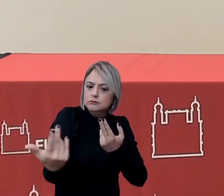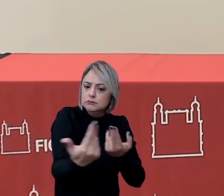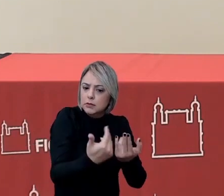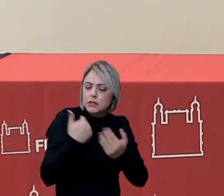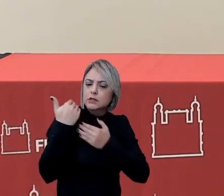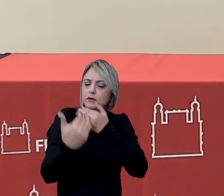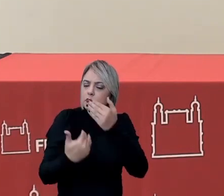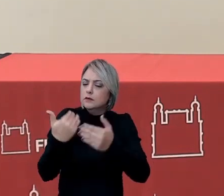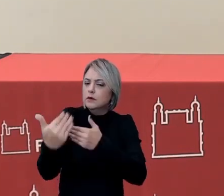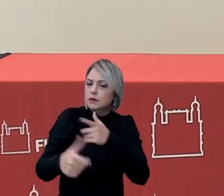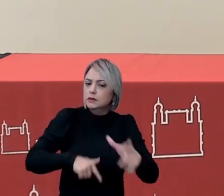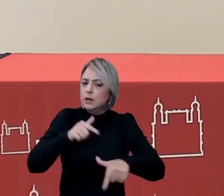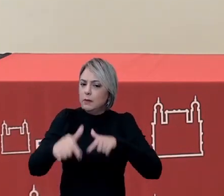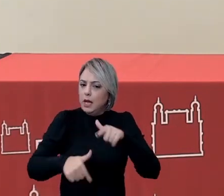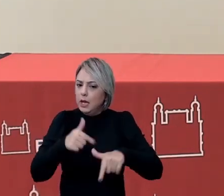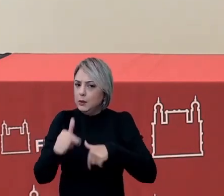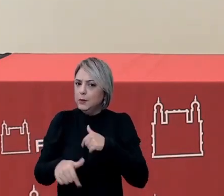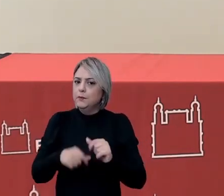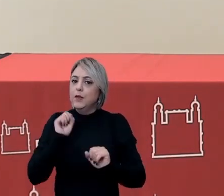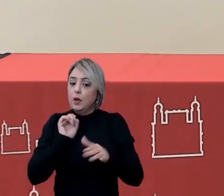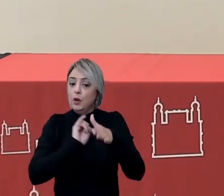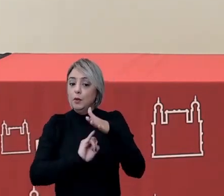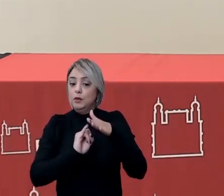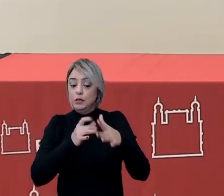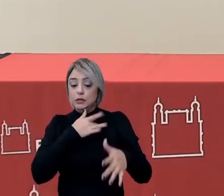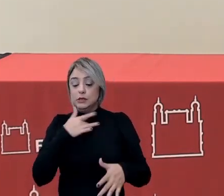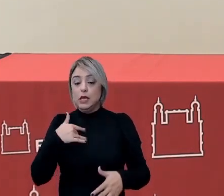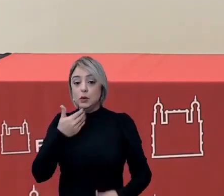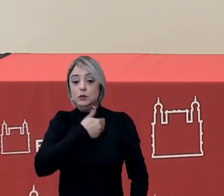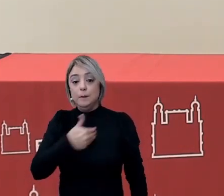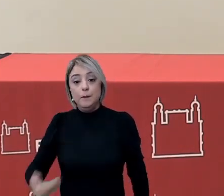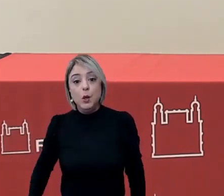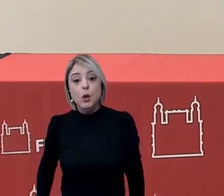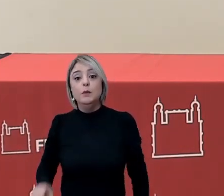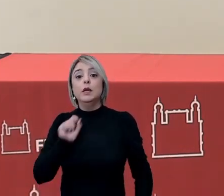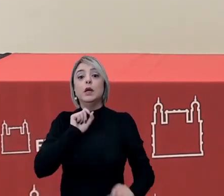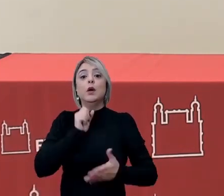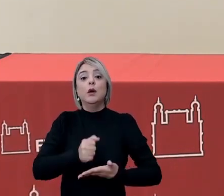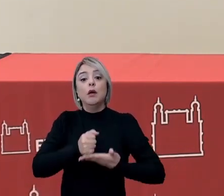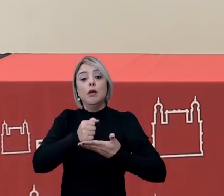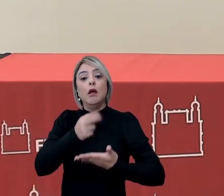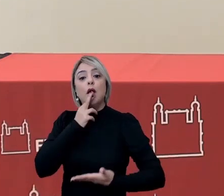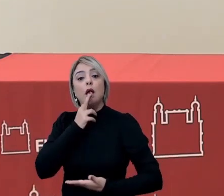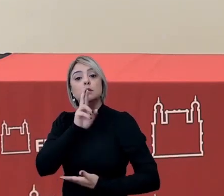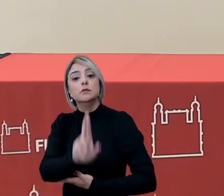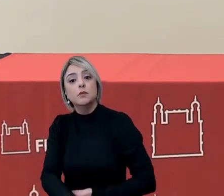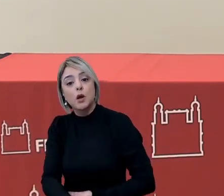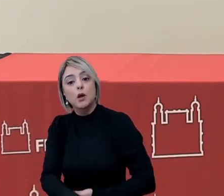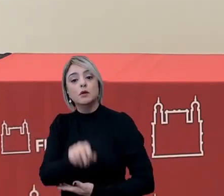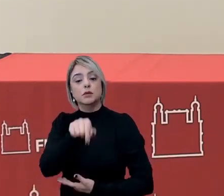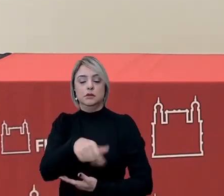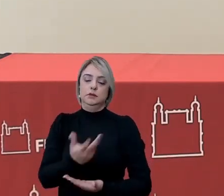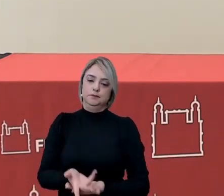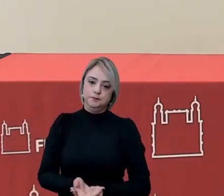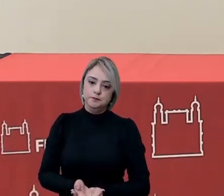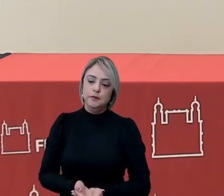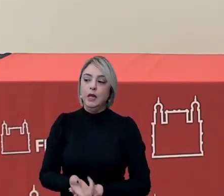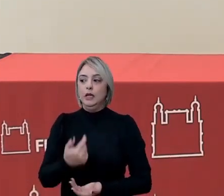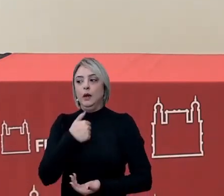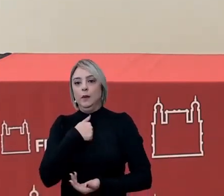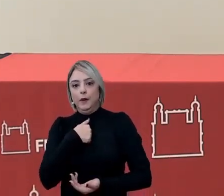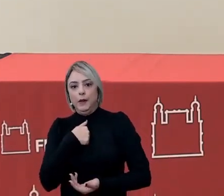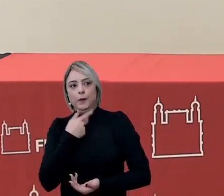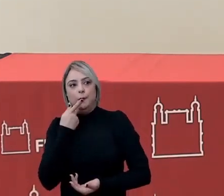desenvolvendo as suas ações assim como instituição de saúde pública e como é que ela dá resposta nessa linha então eu